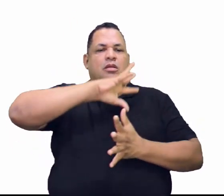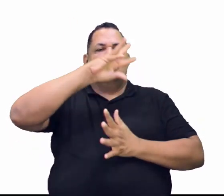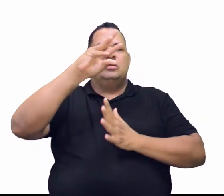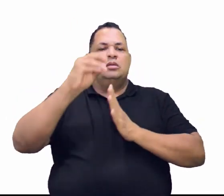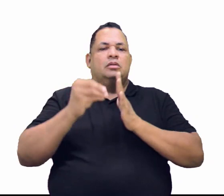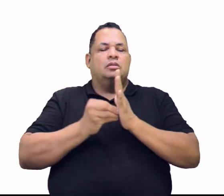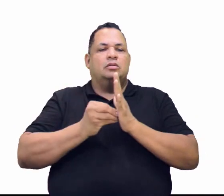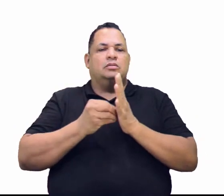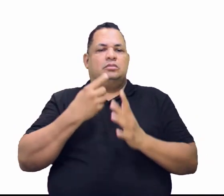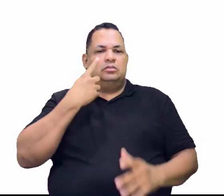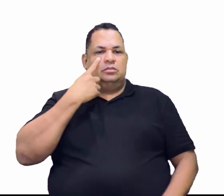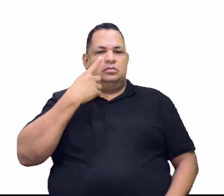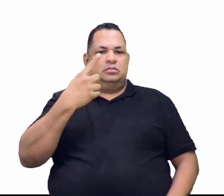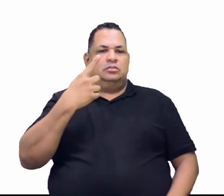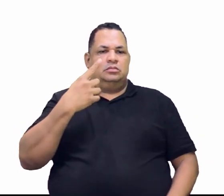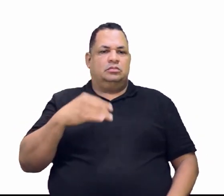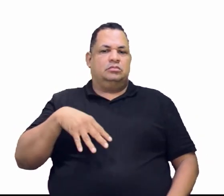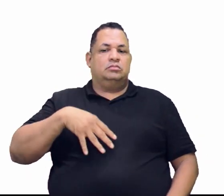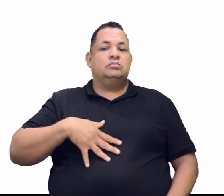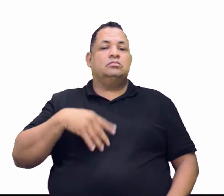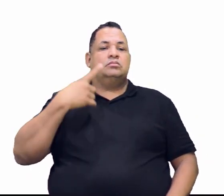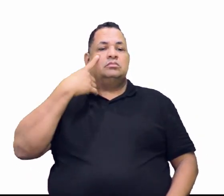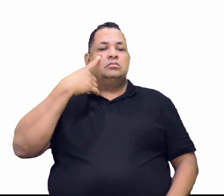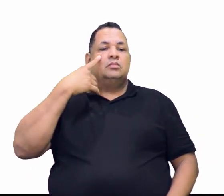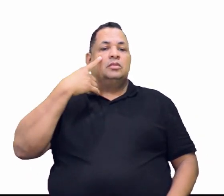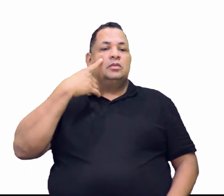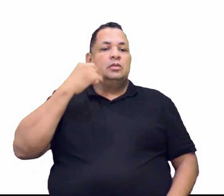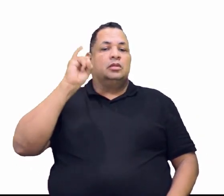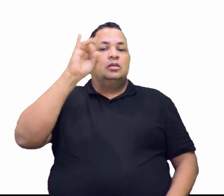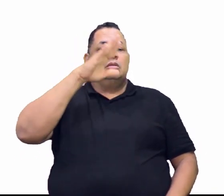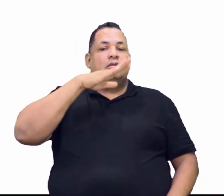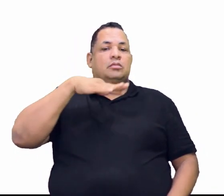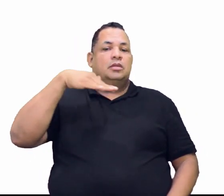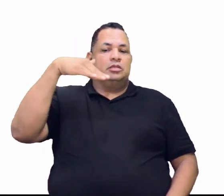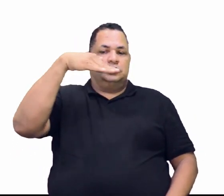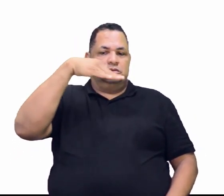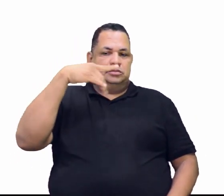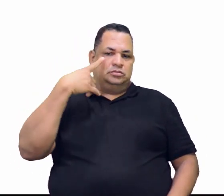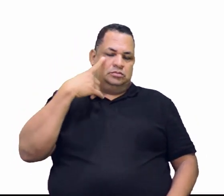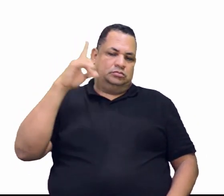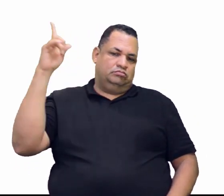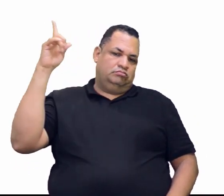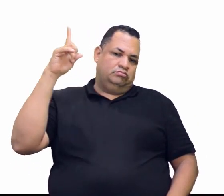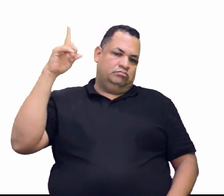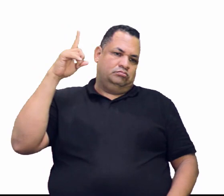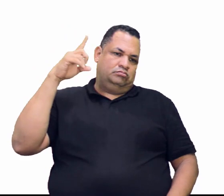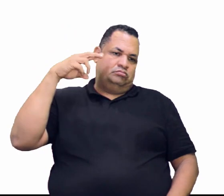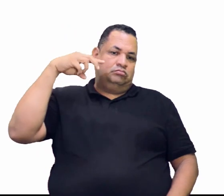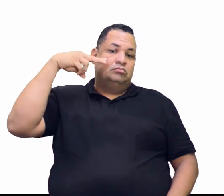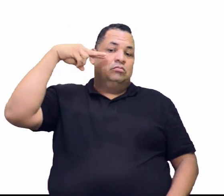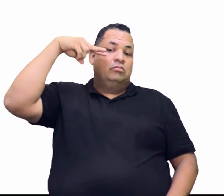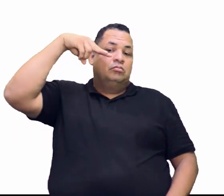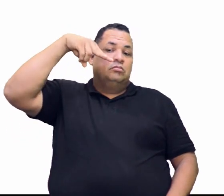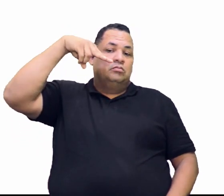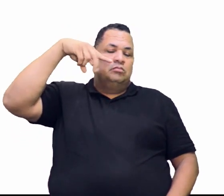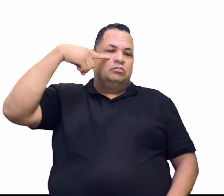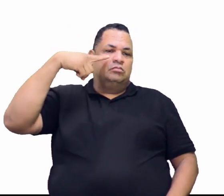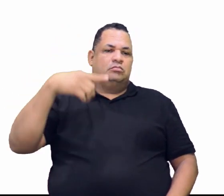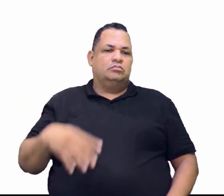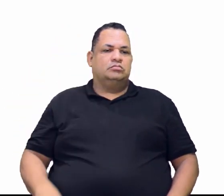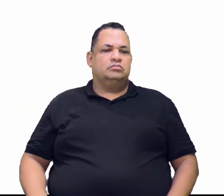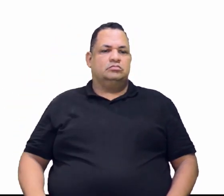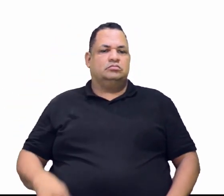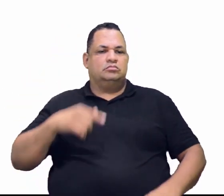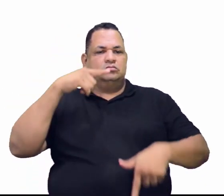Amazônia. Olha só isso daqui sendo impactado. O trabalho que os mineradores